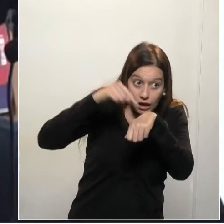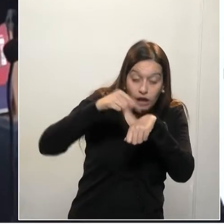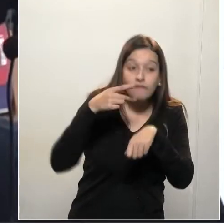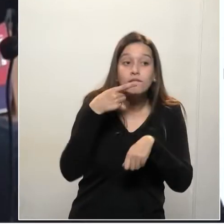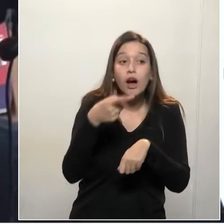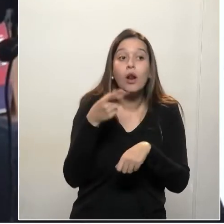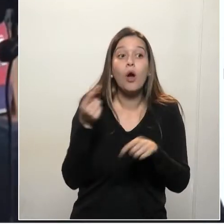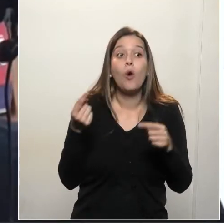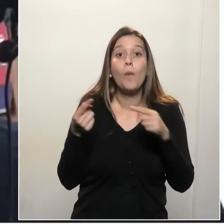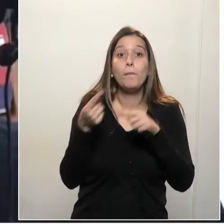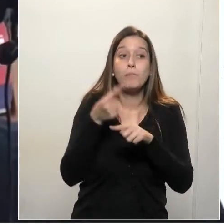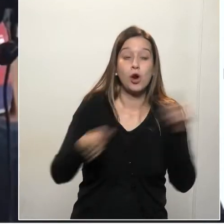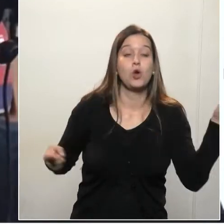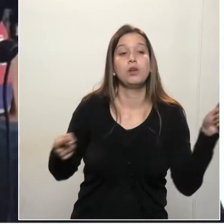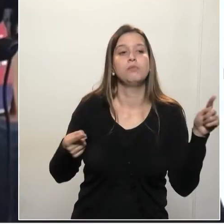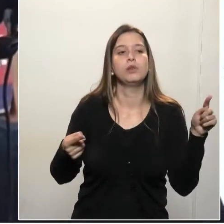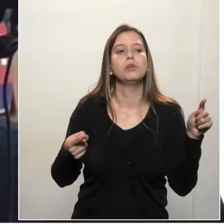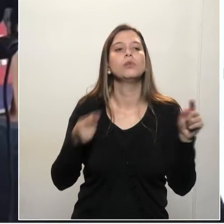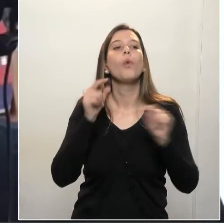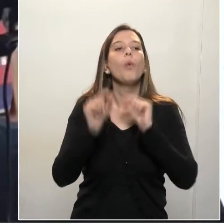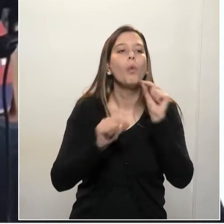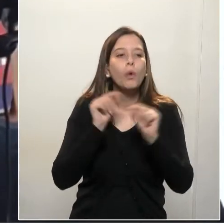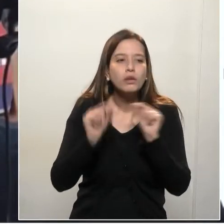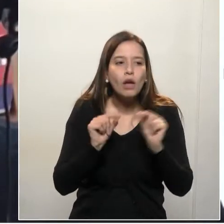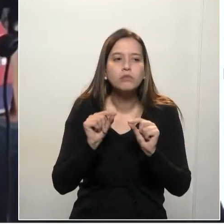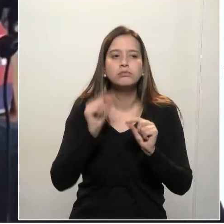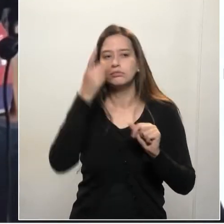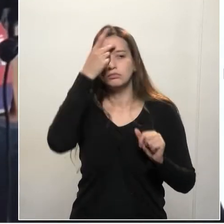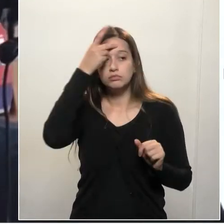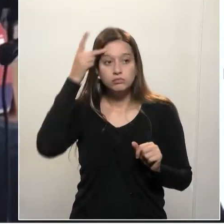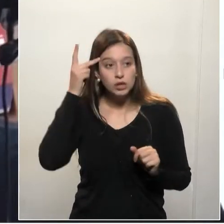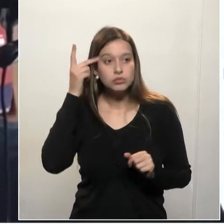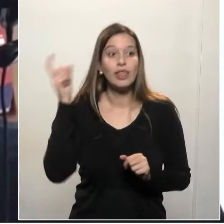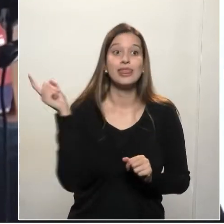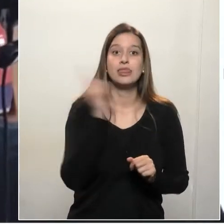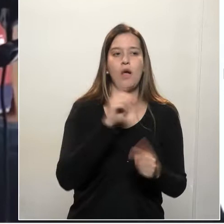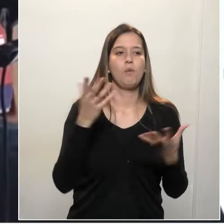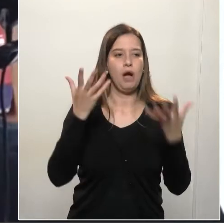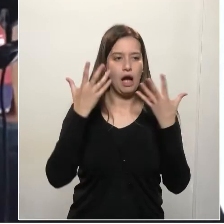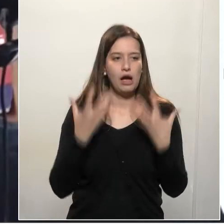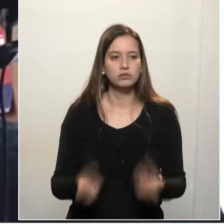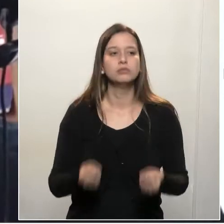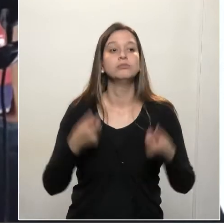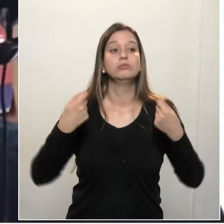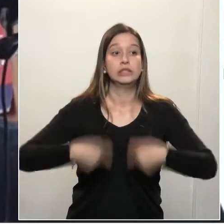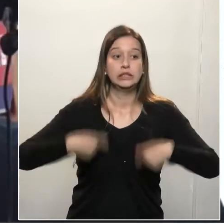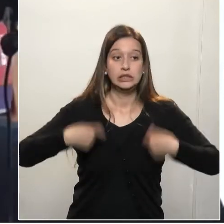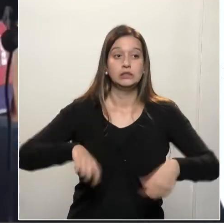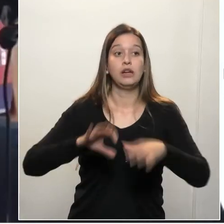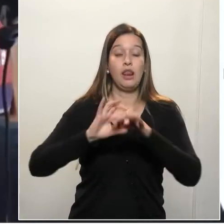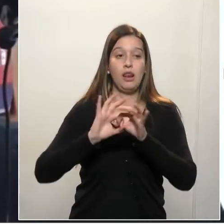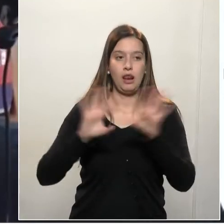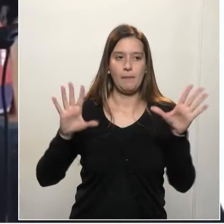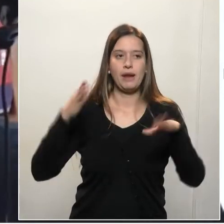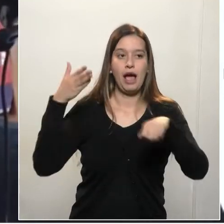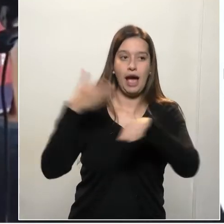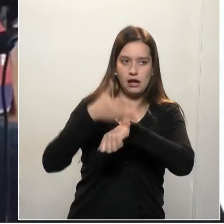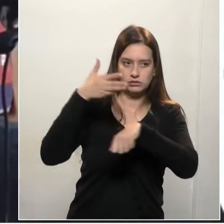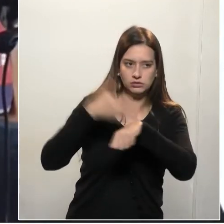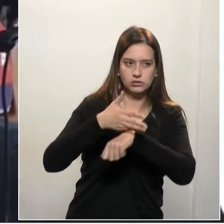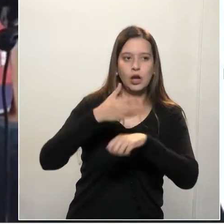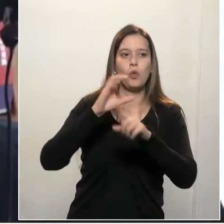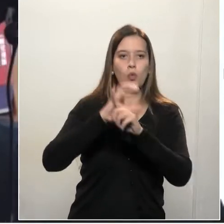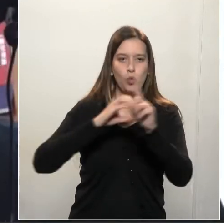liberdade de consciência e de crença, sendo assegurado o livre exercício dos cultos religiosos e garantia na